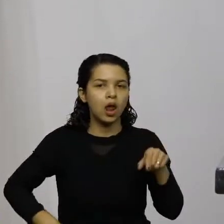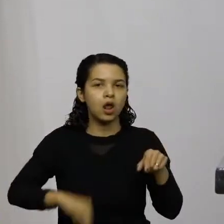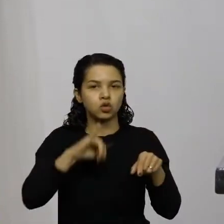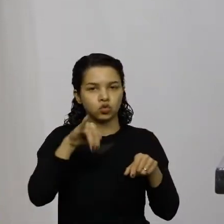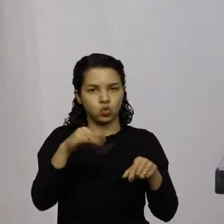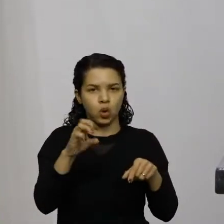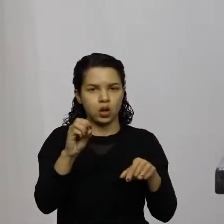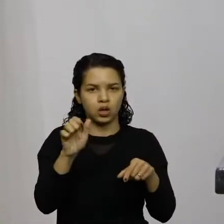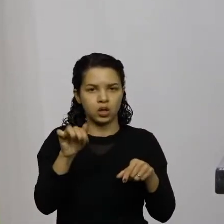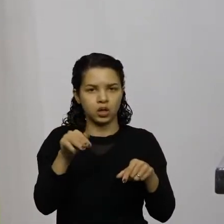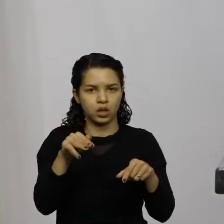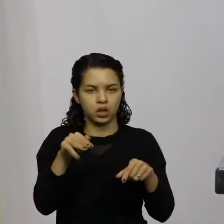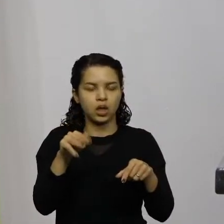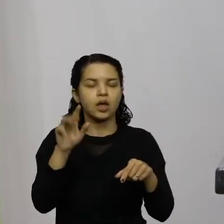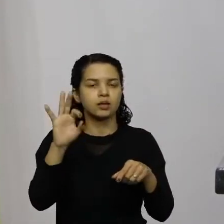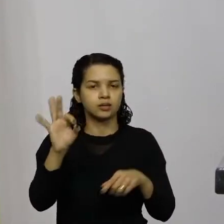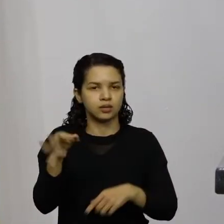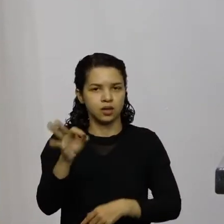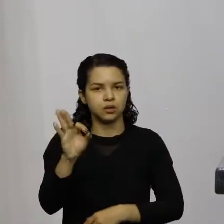Barbosa Joaquim Barbosa